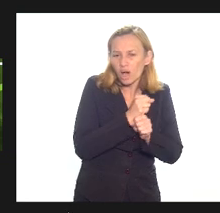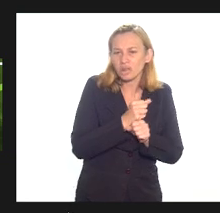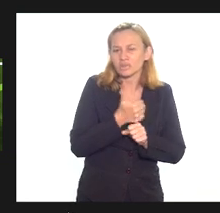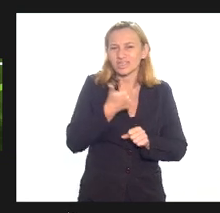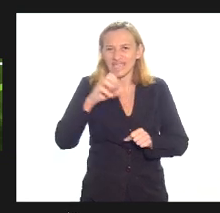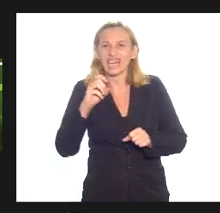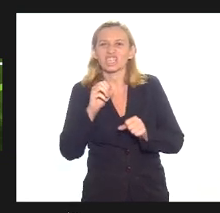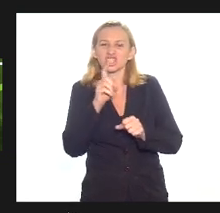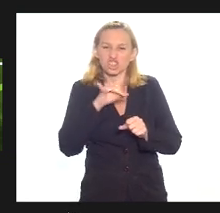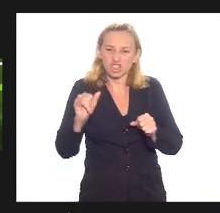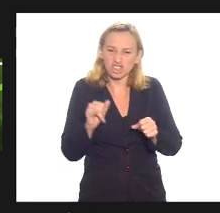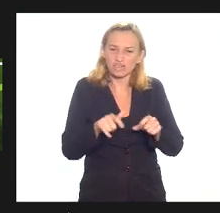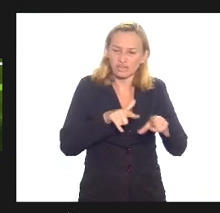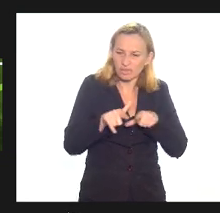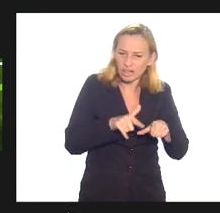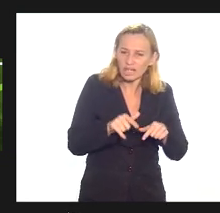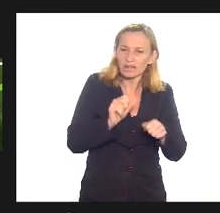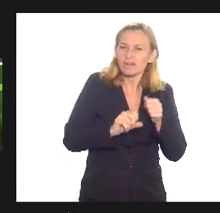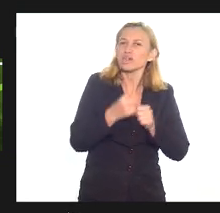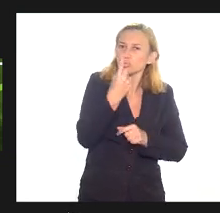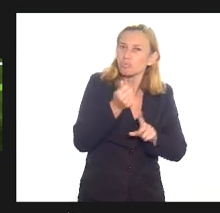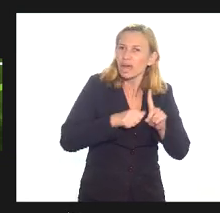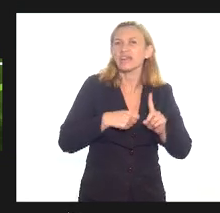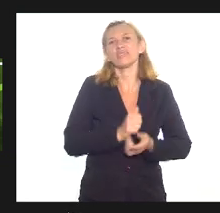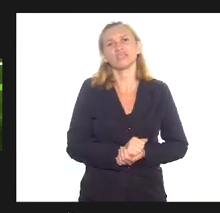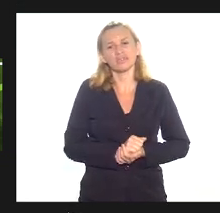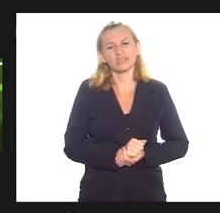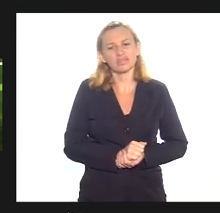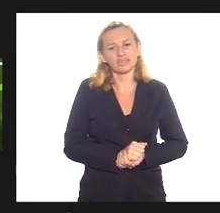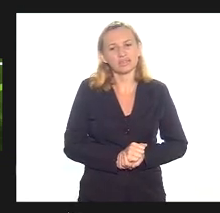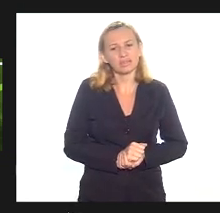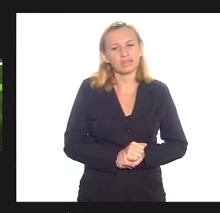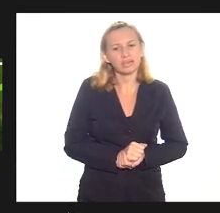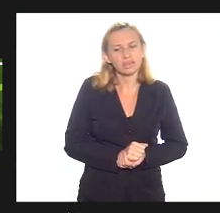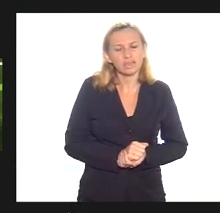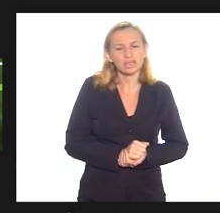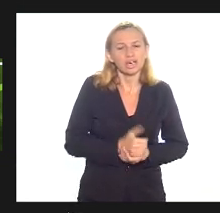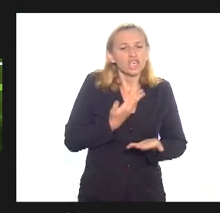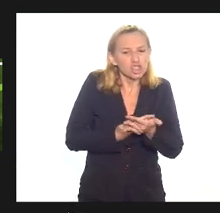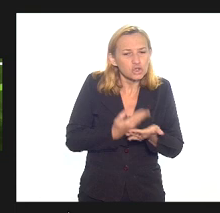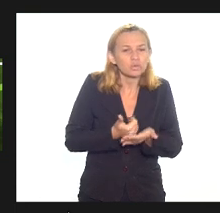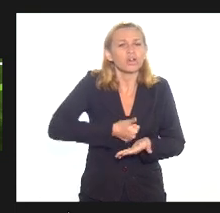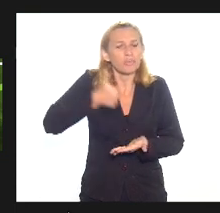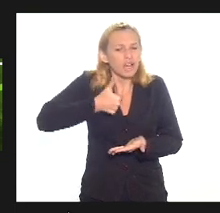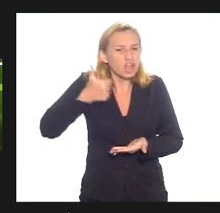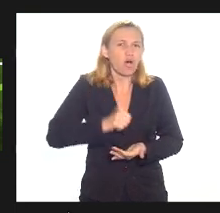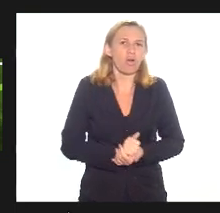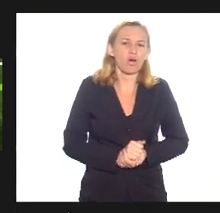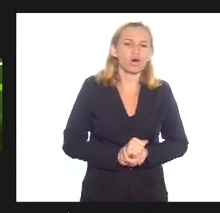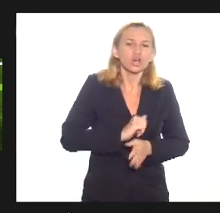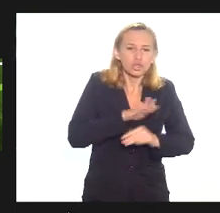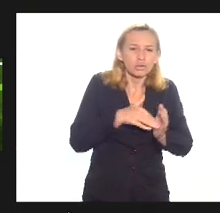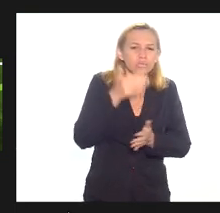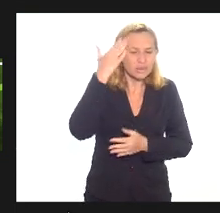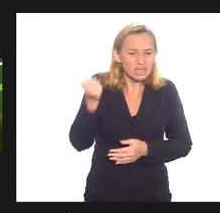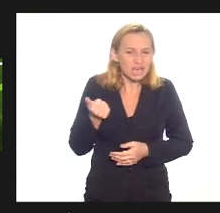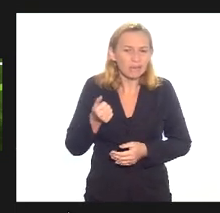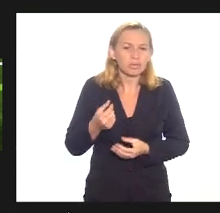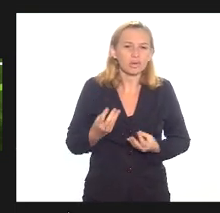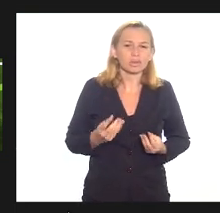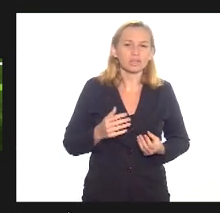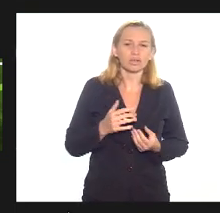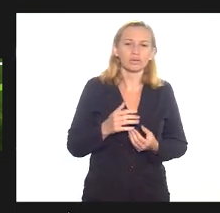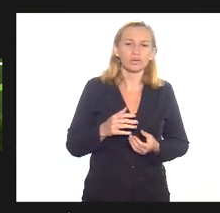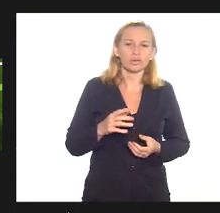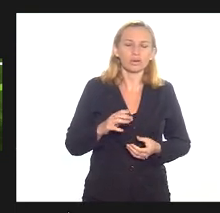dias faz esse negócio um mês faz esse negócio um mês e meio ninguém quer inviabilizar nada de nada não todo mundo sabe aqui que eu tenho um apreço muito grande